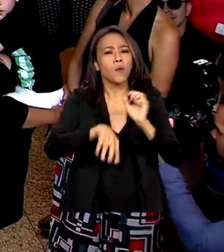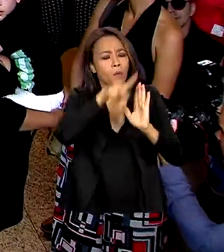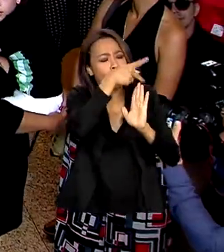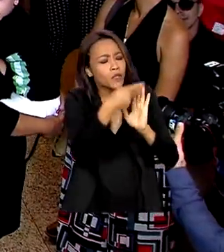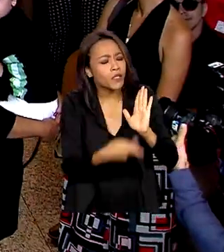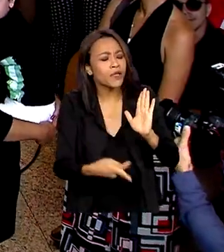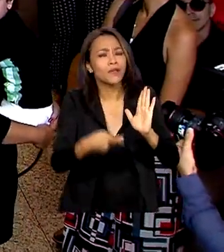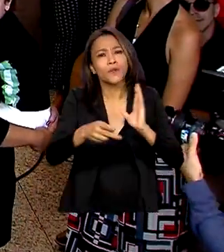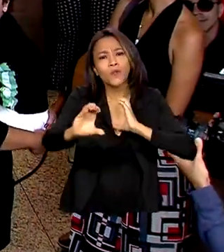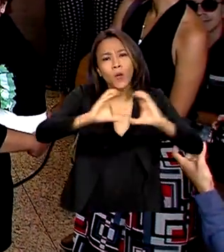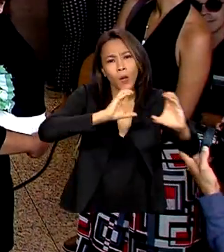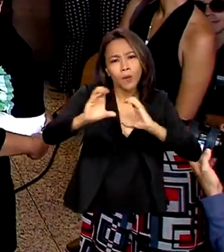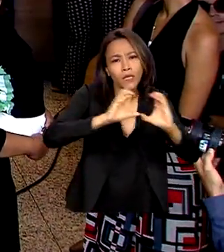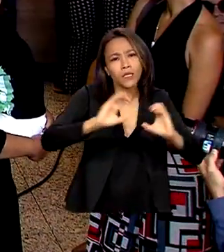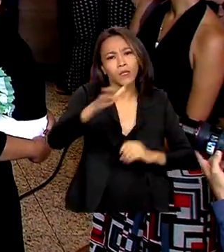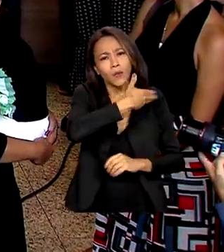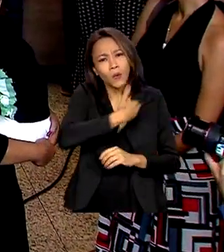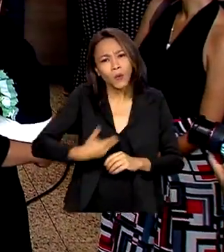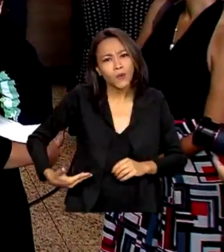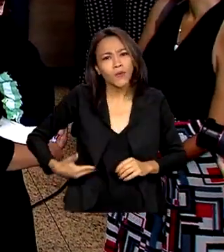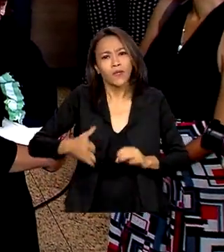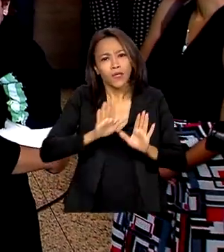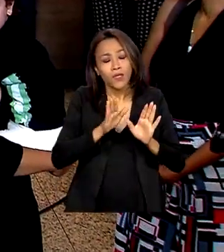comunicação pública como sua prioridade.